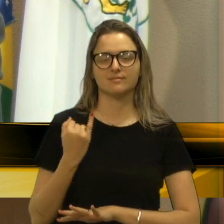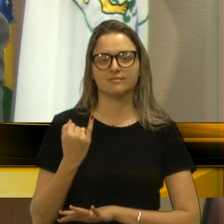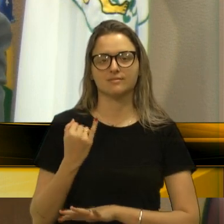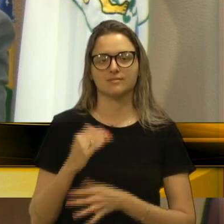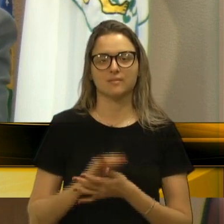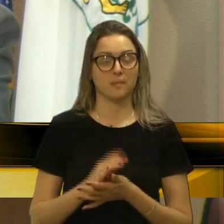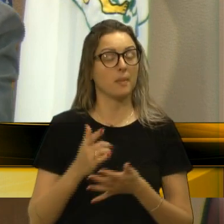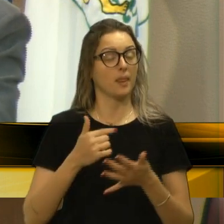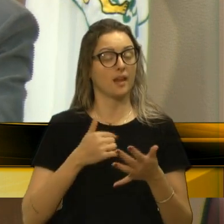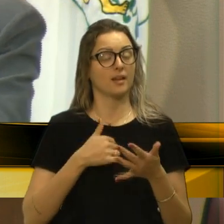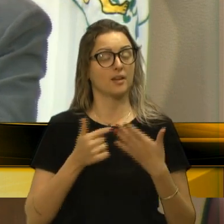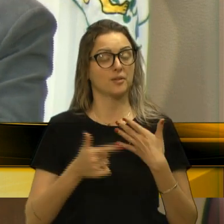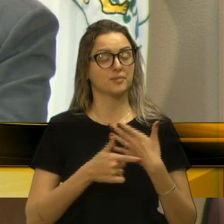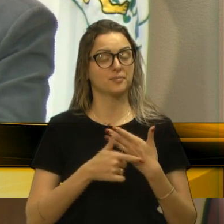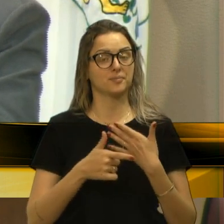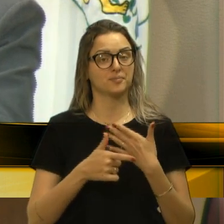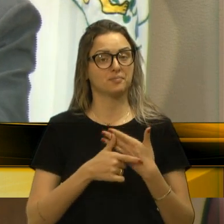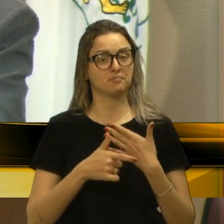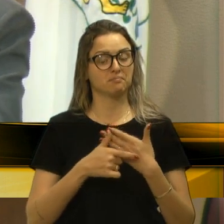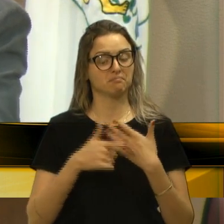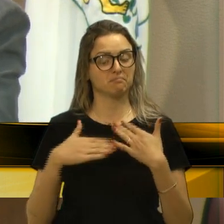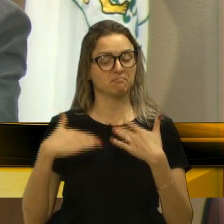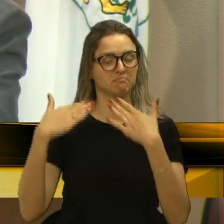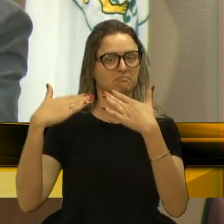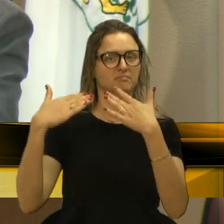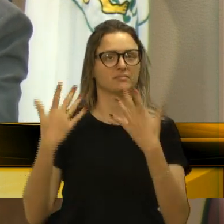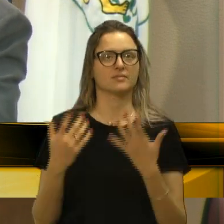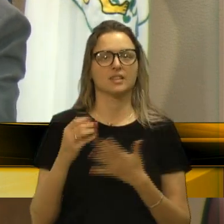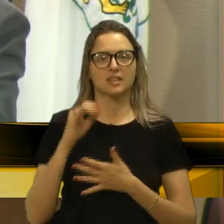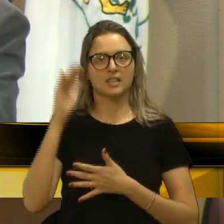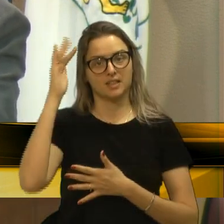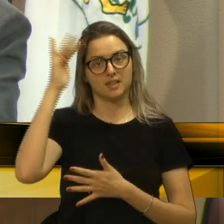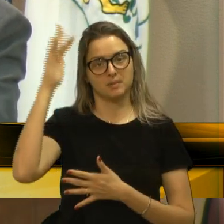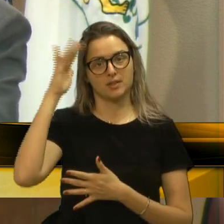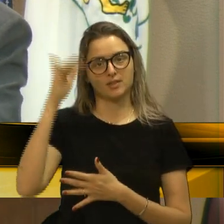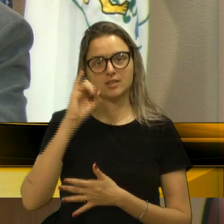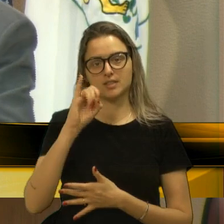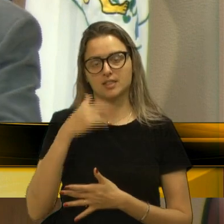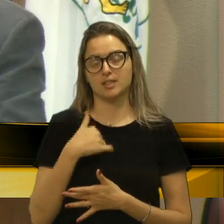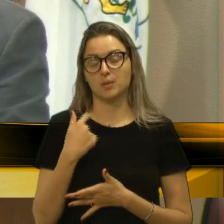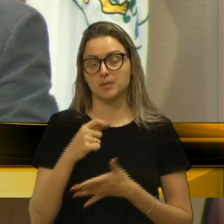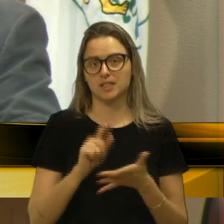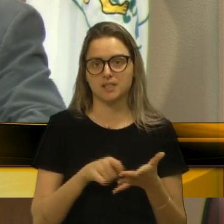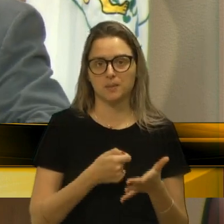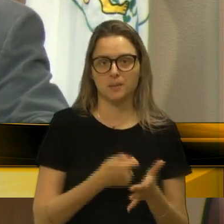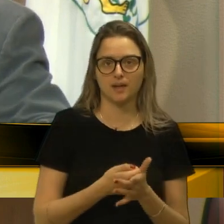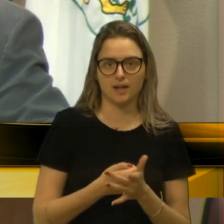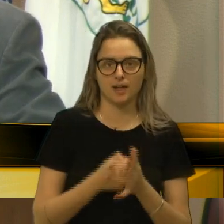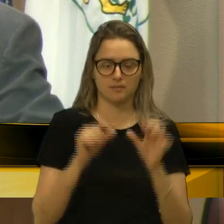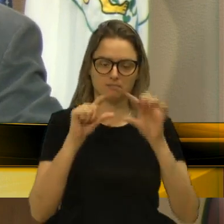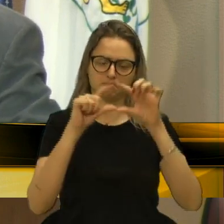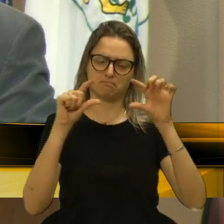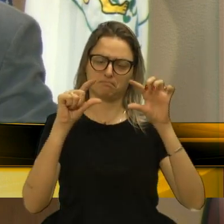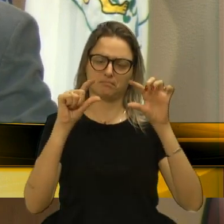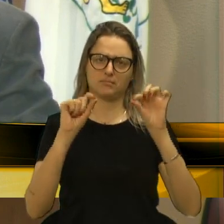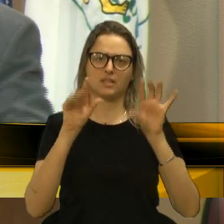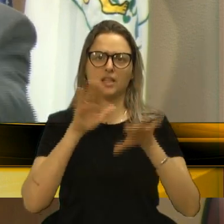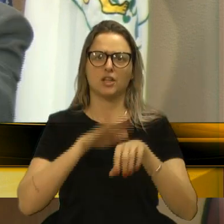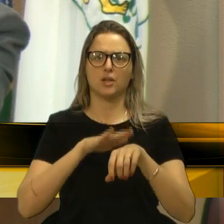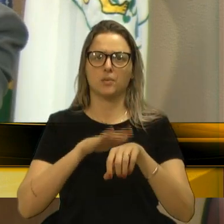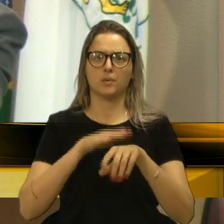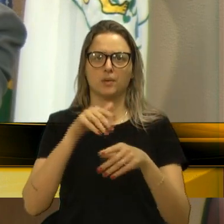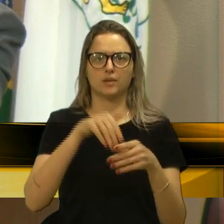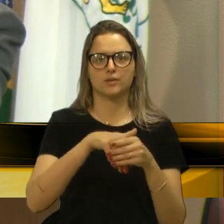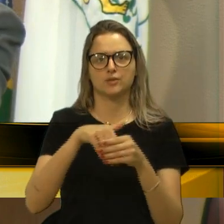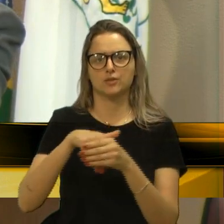Então, importante, imagina se eu tivesse que pagar isso. Um pedacinho desse tamanho aqui, época de eleição,